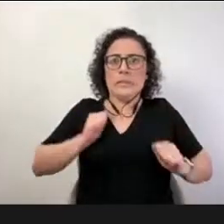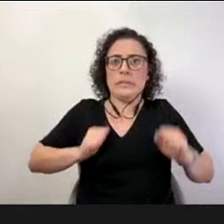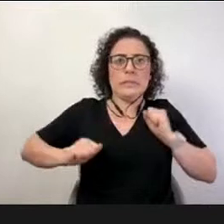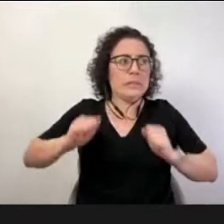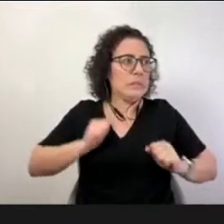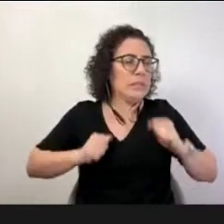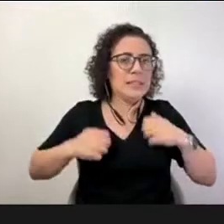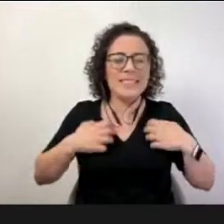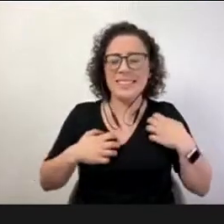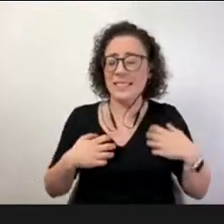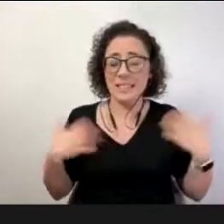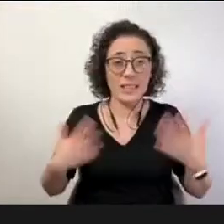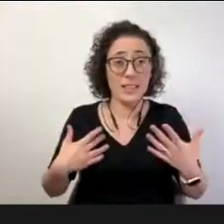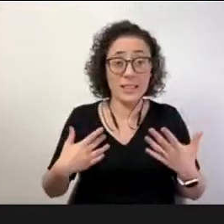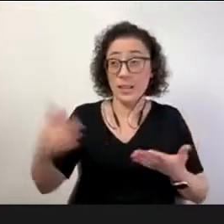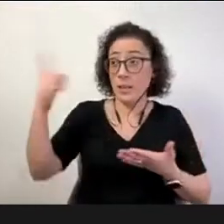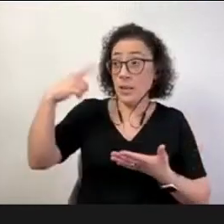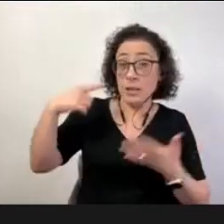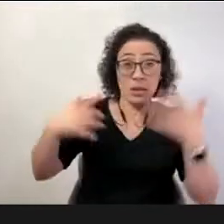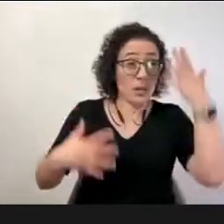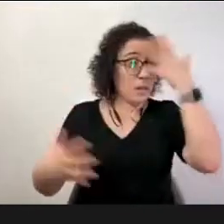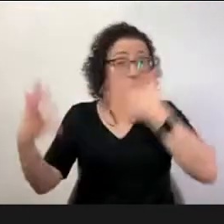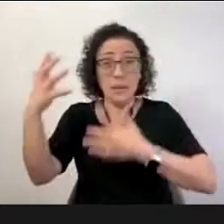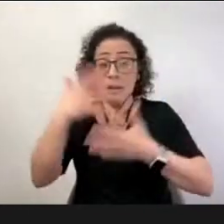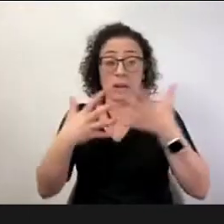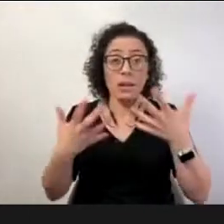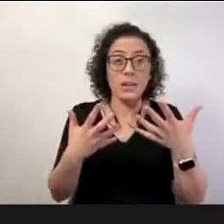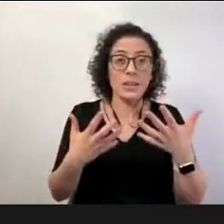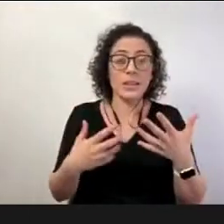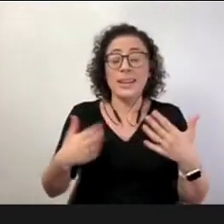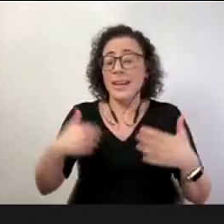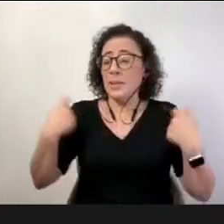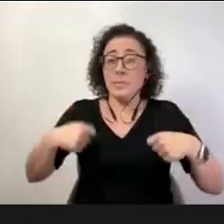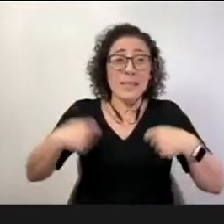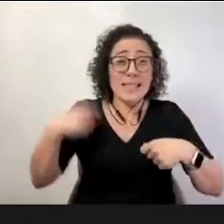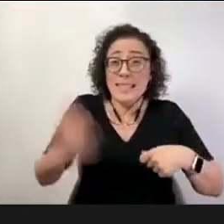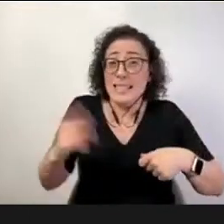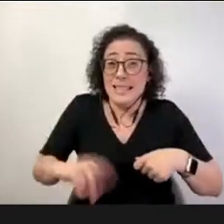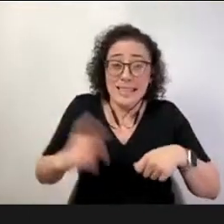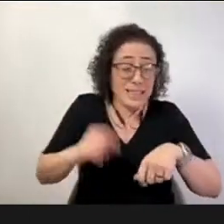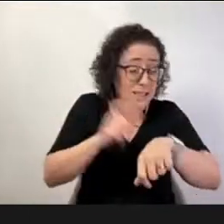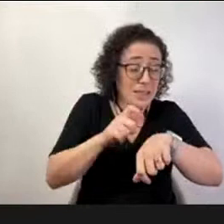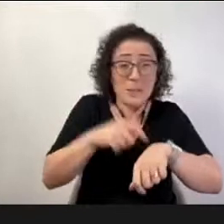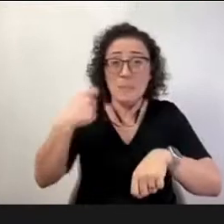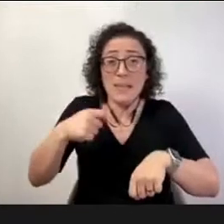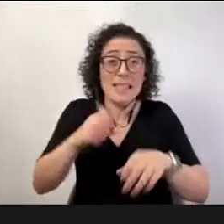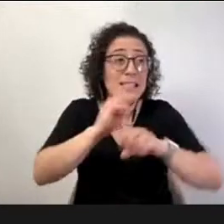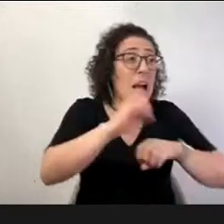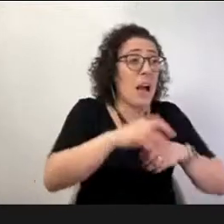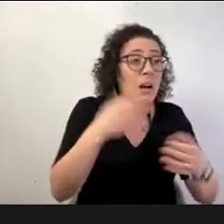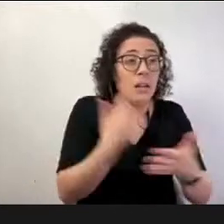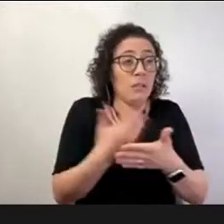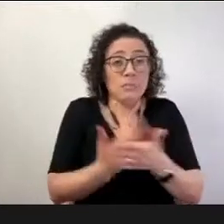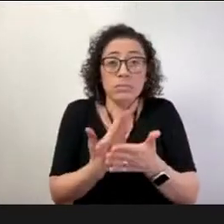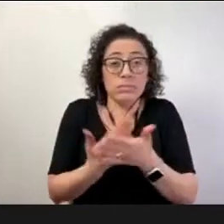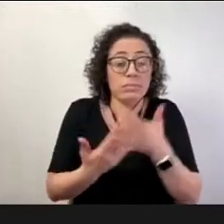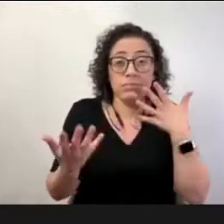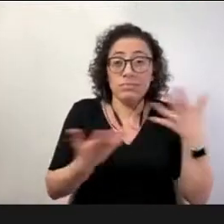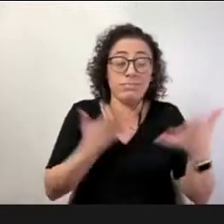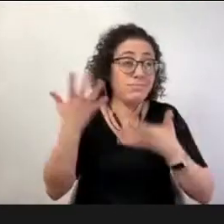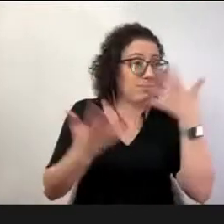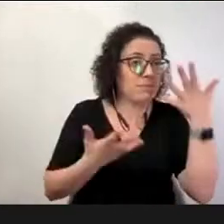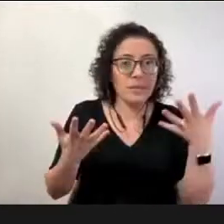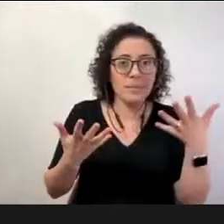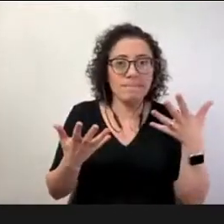tarefeiros sem fazer por fazer né porque tem que fazer porque tem que entregar porque tem que fazer aula acontecer considerando a realidade pessoal